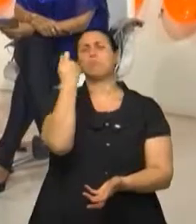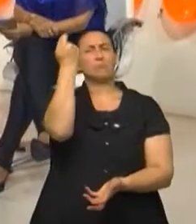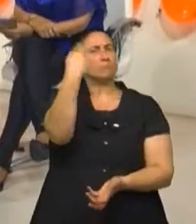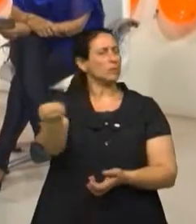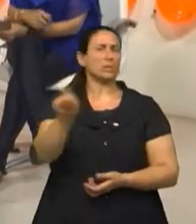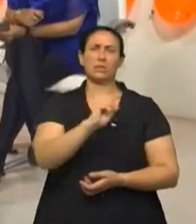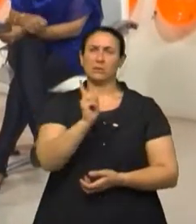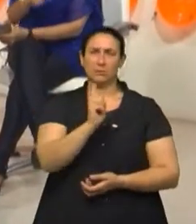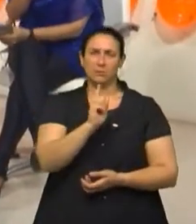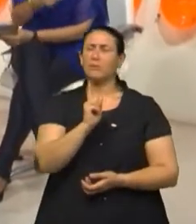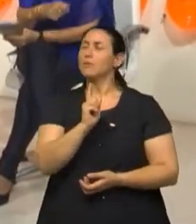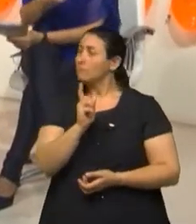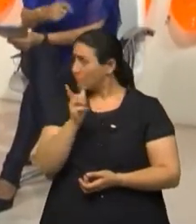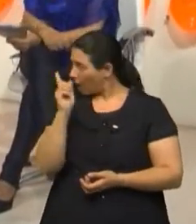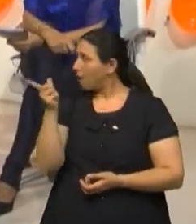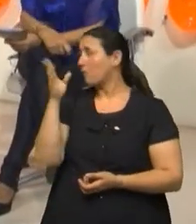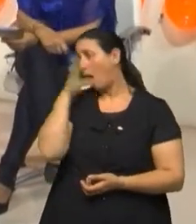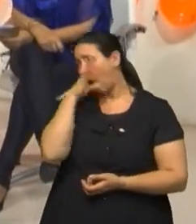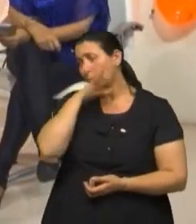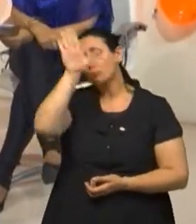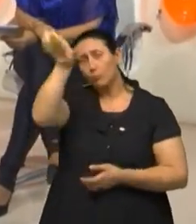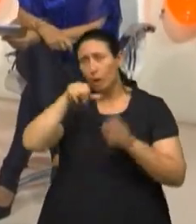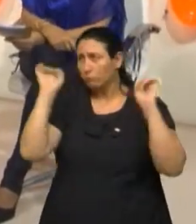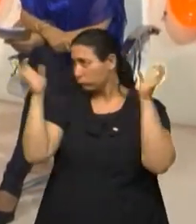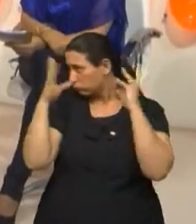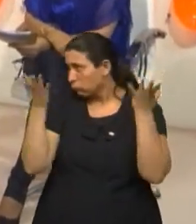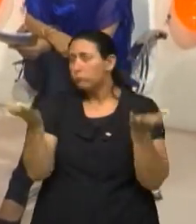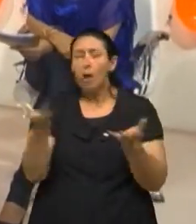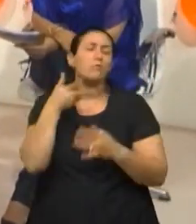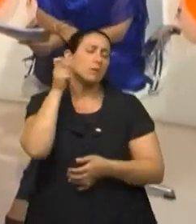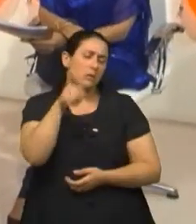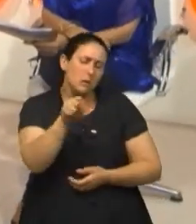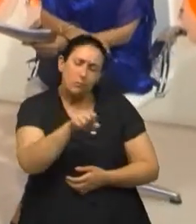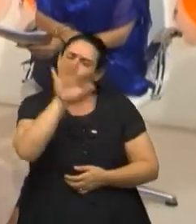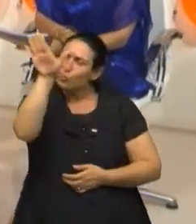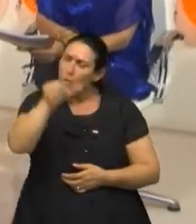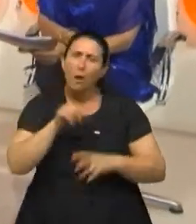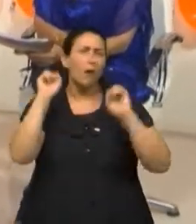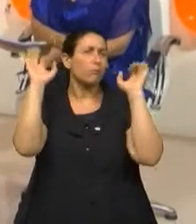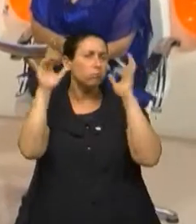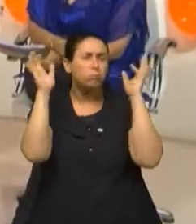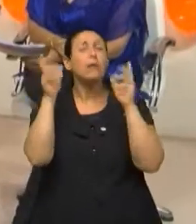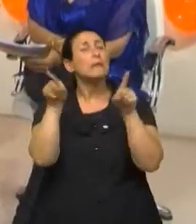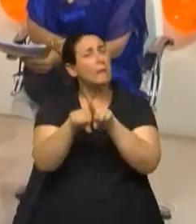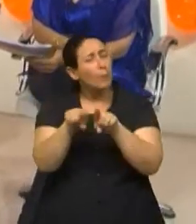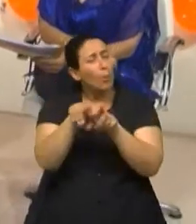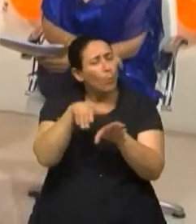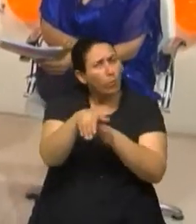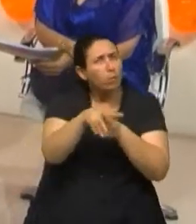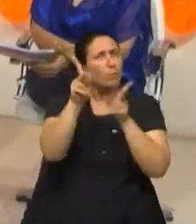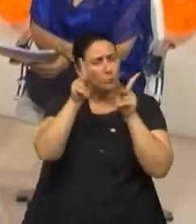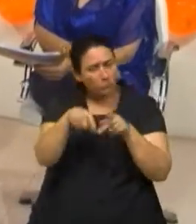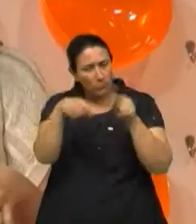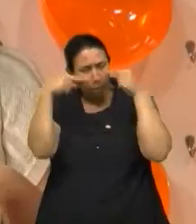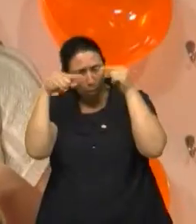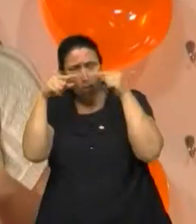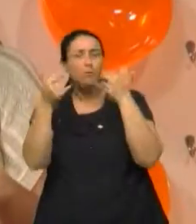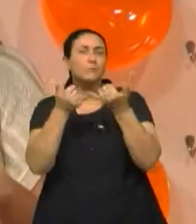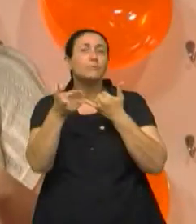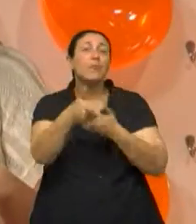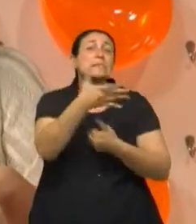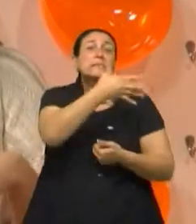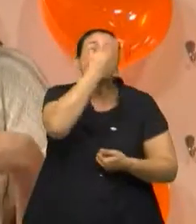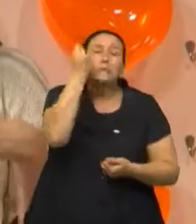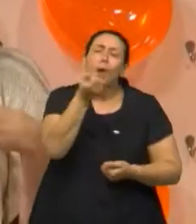o atendimento em primeiro lugar de novo. Chamar e orientar uma pessoa que já é epilética, que esqueceu de